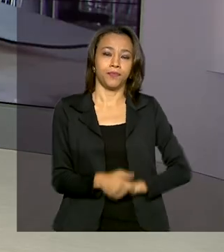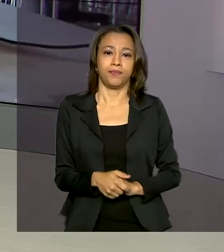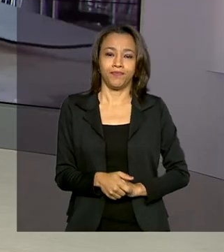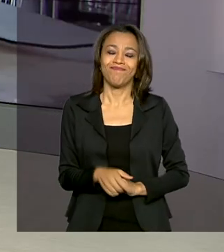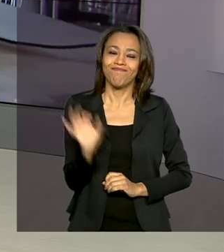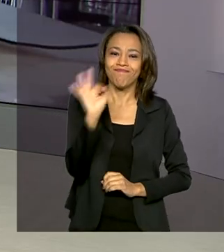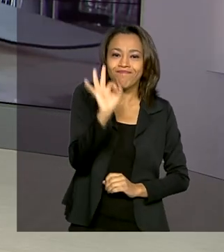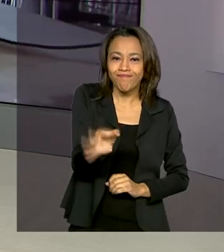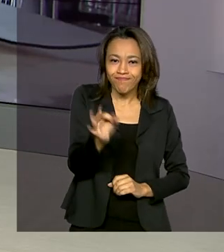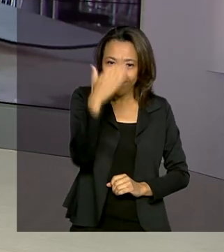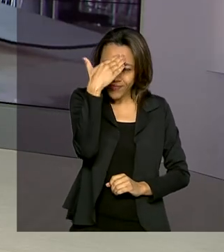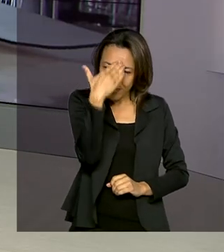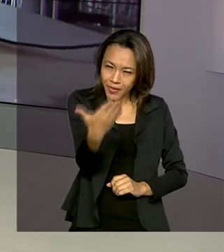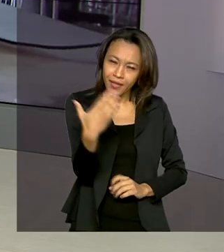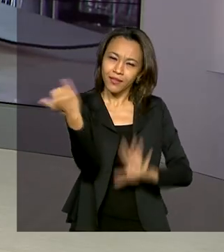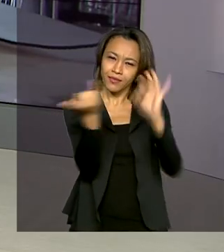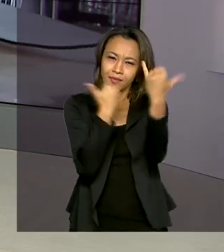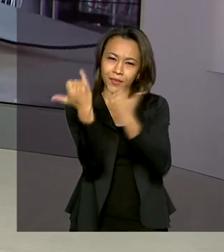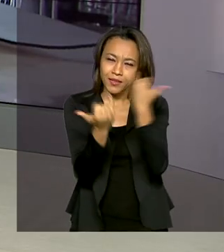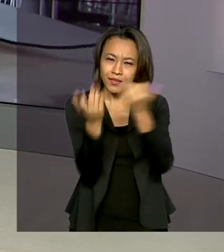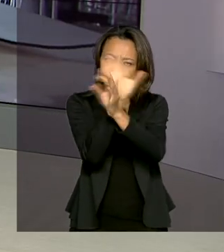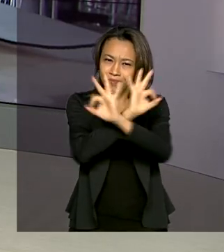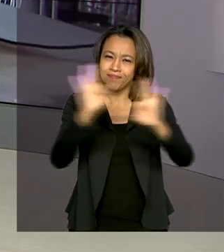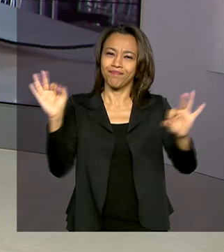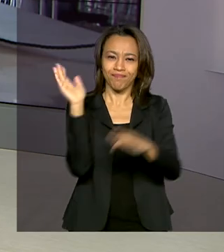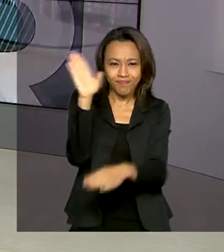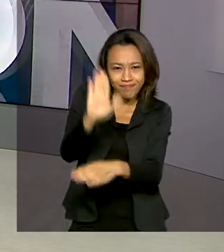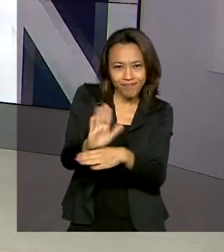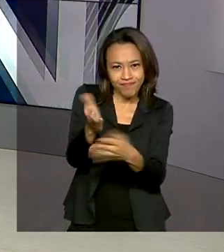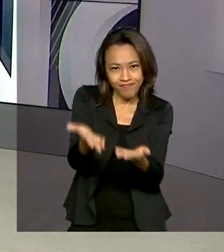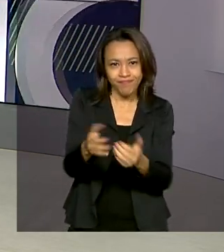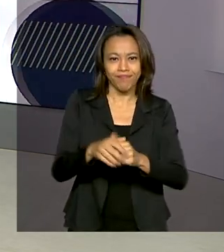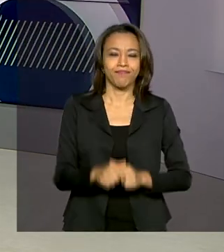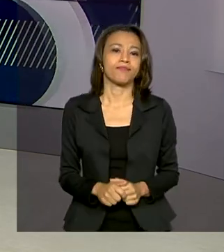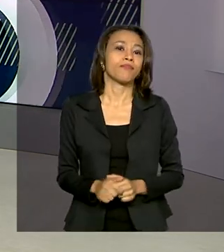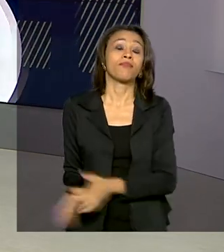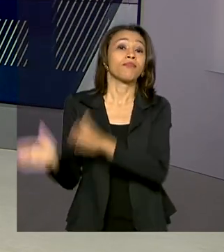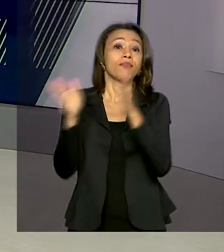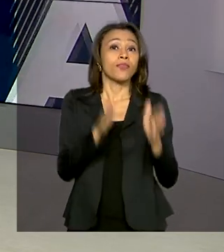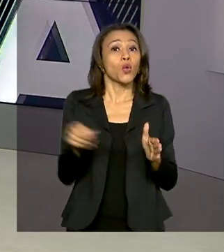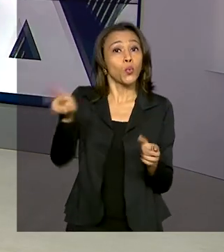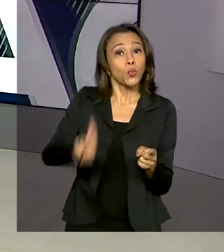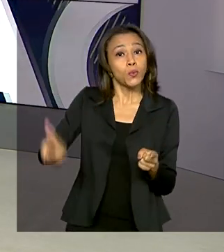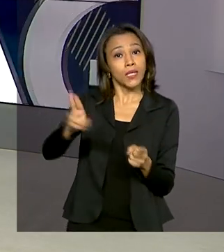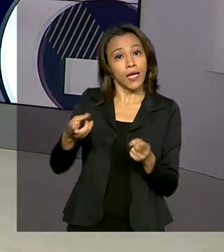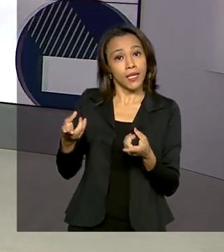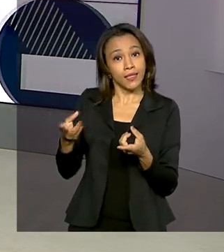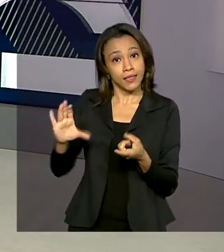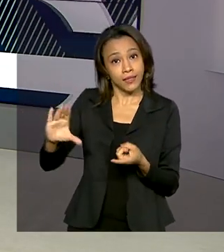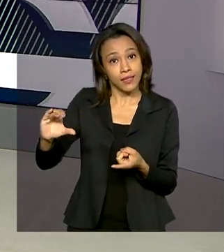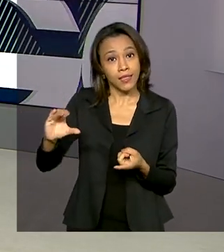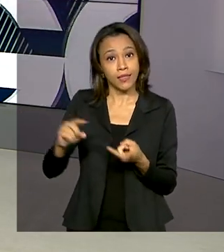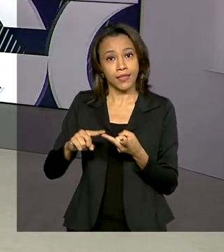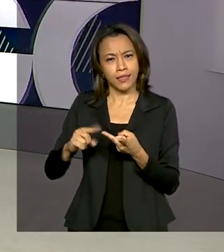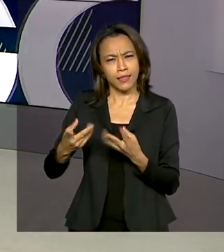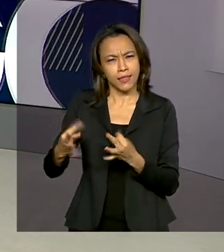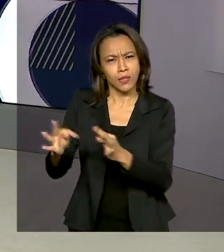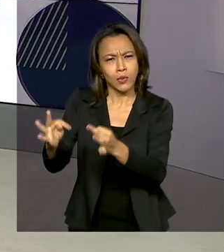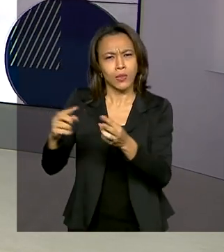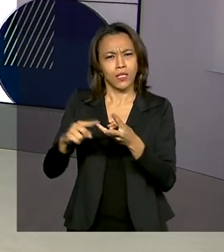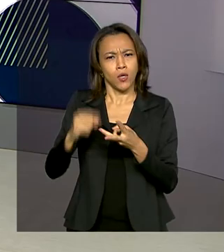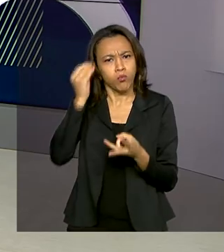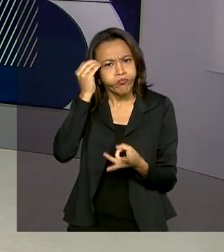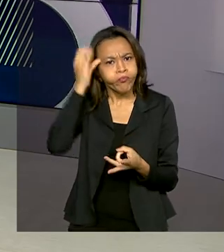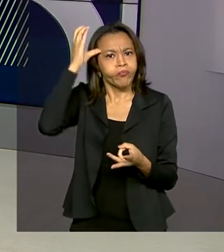certo Glauco. Obrigado pelas informações. Ótima tarde aí para você. Utilizar a ciência, tecnologia e o conhecimento para